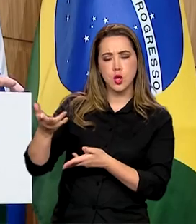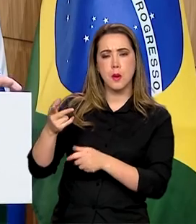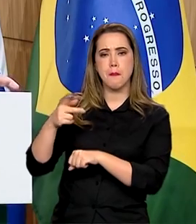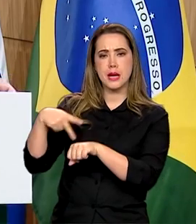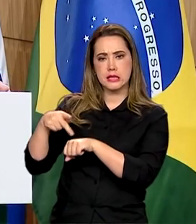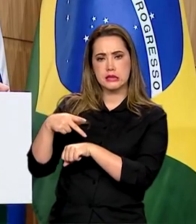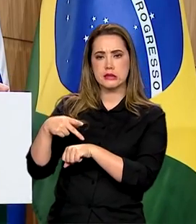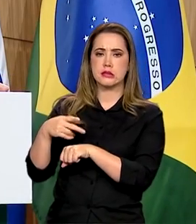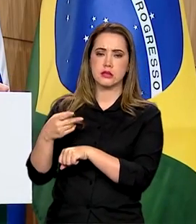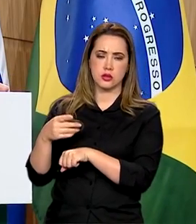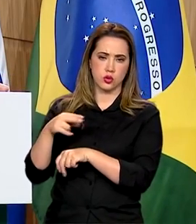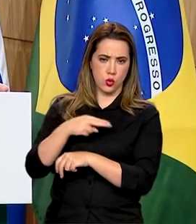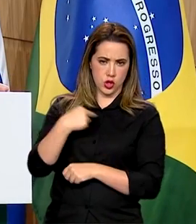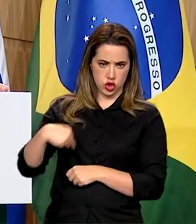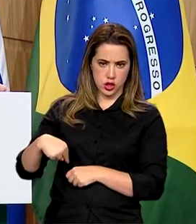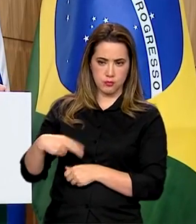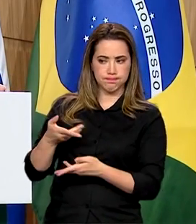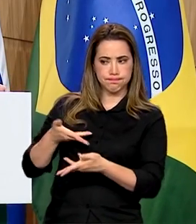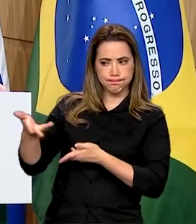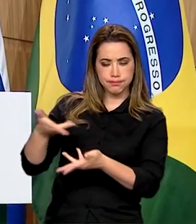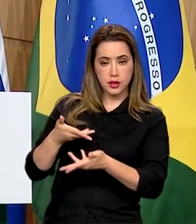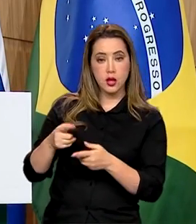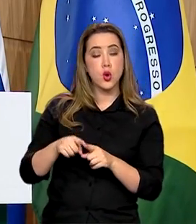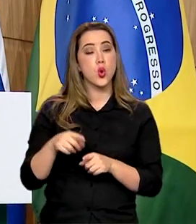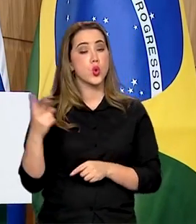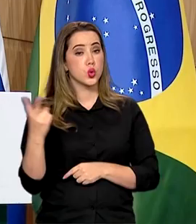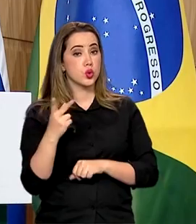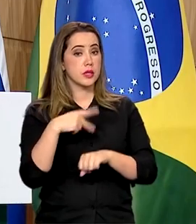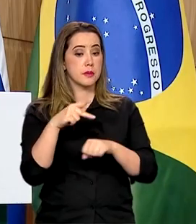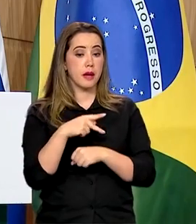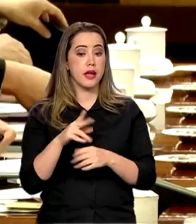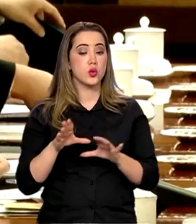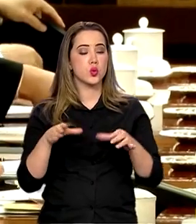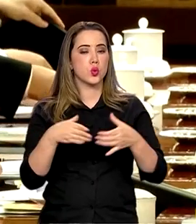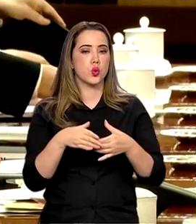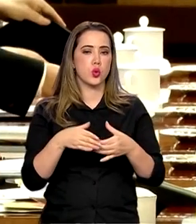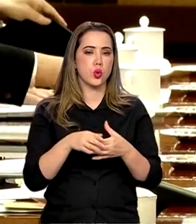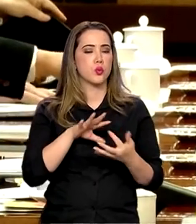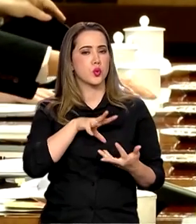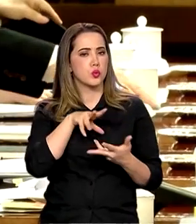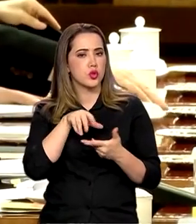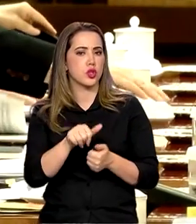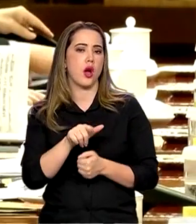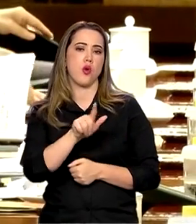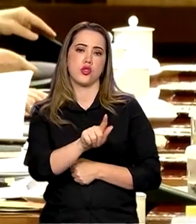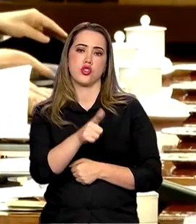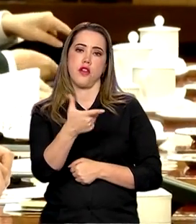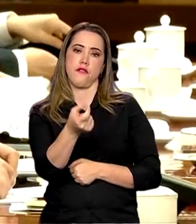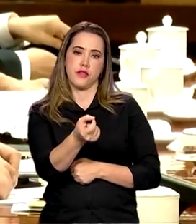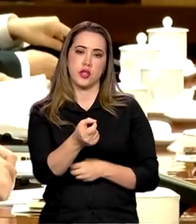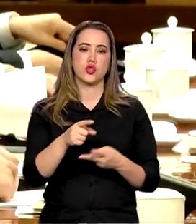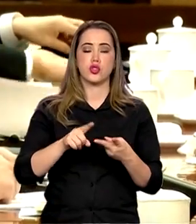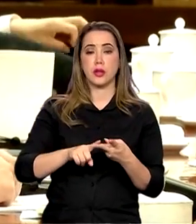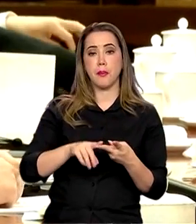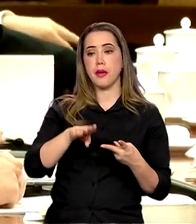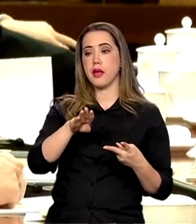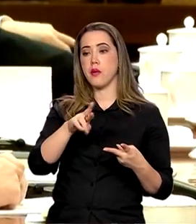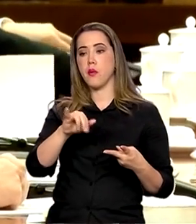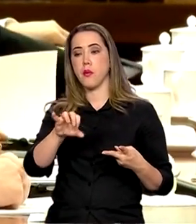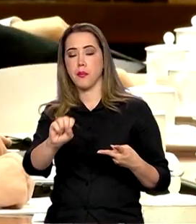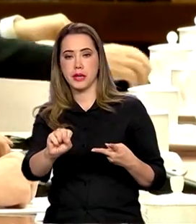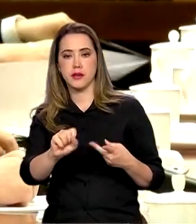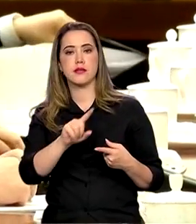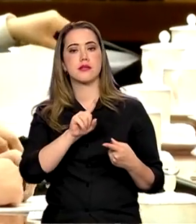Brasil participam de fóruns de governança global, como o G20 e o BRICS. A China participa como membro permanente do